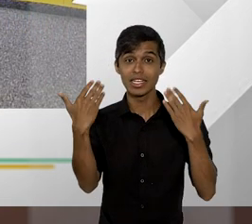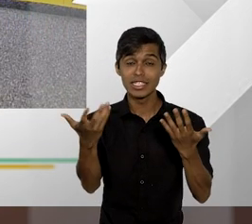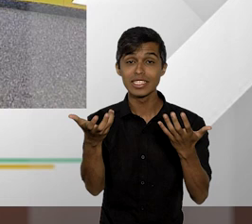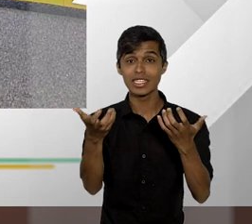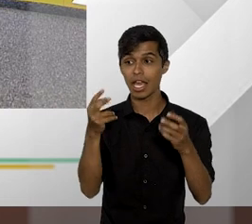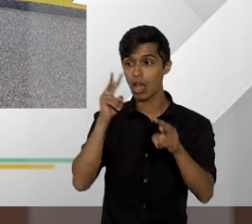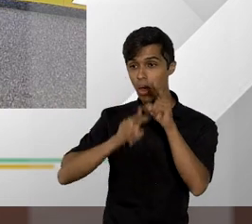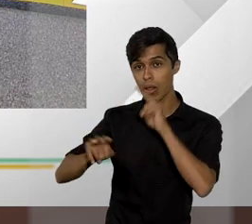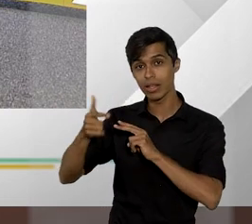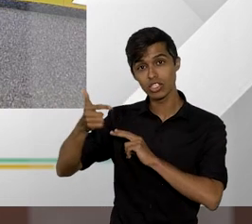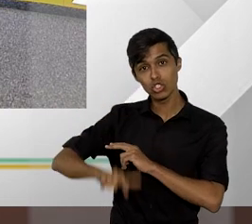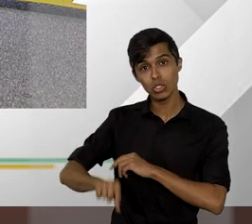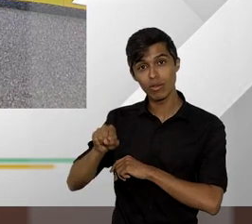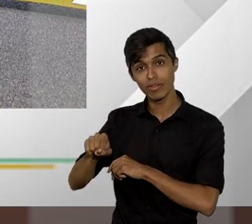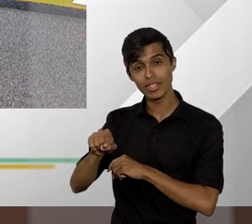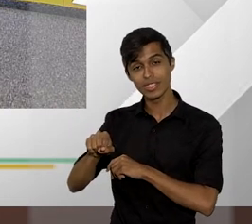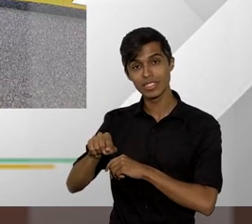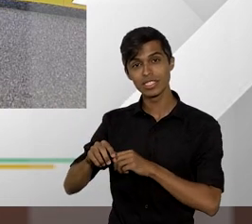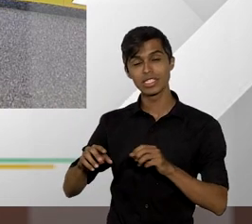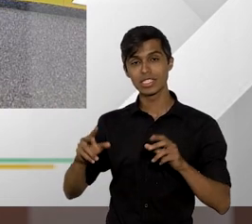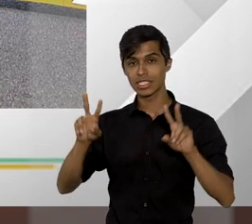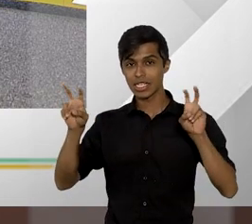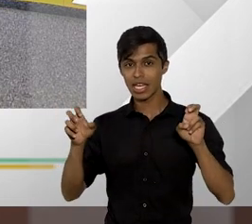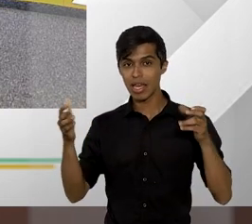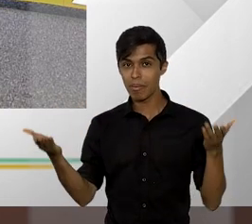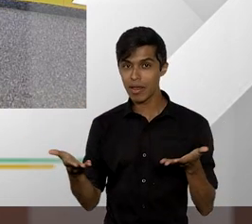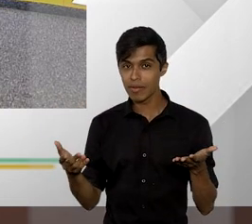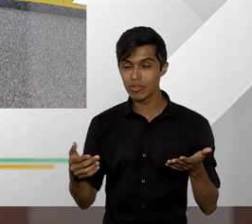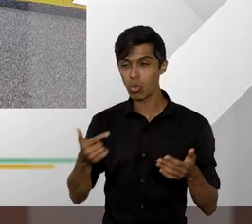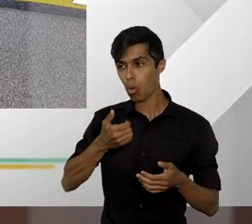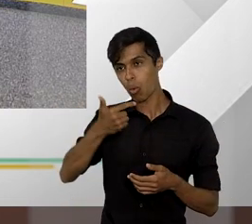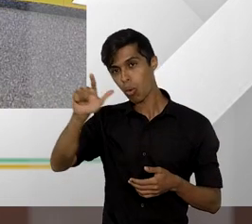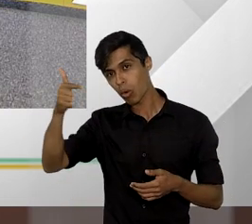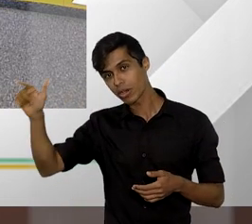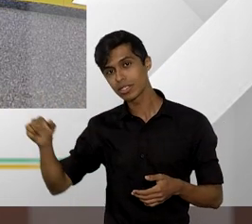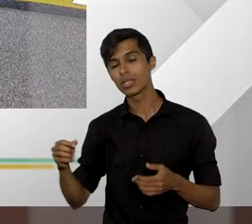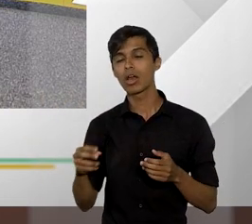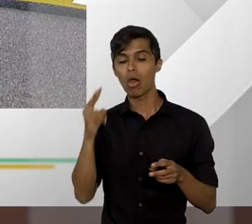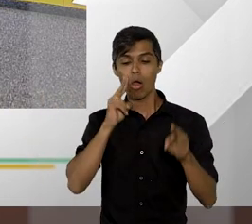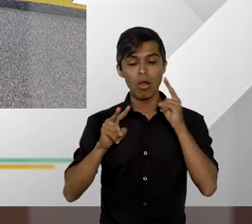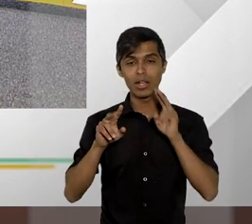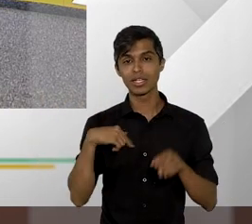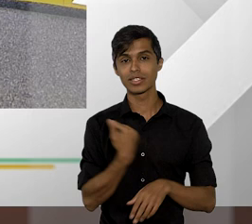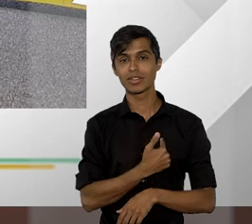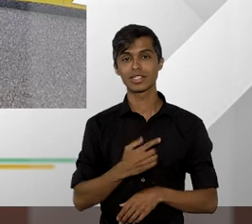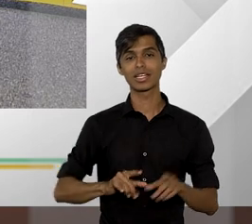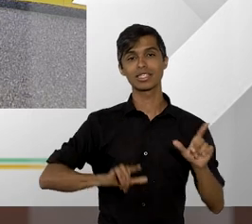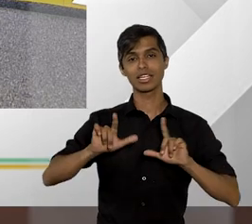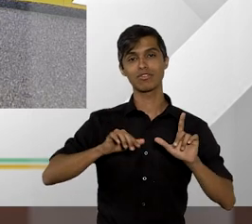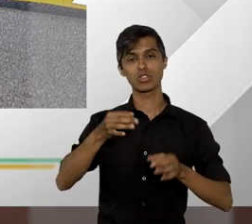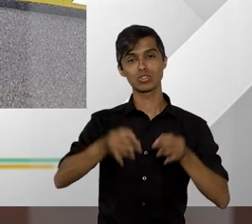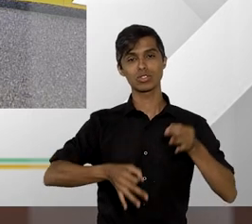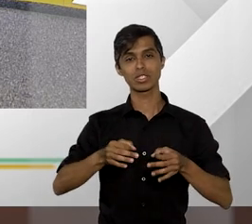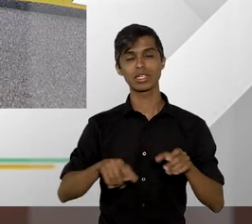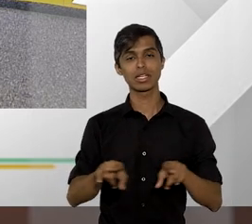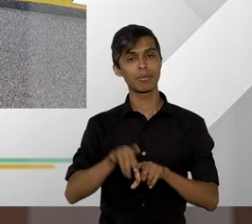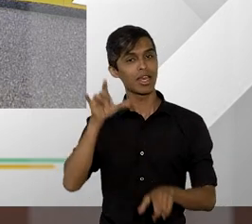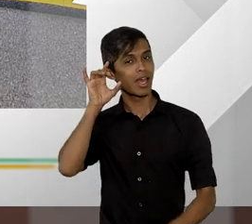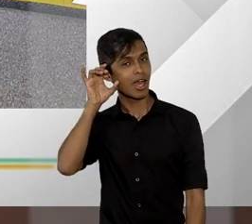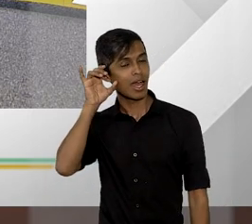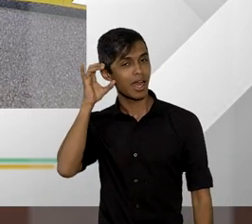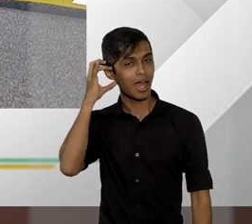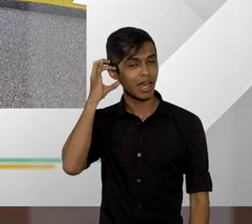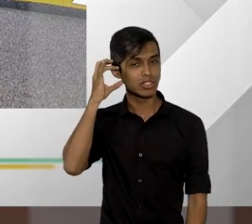quiser conferir novamente este e outros programas basta acompanhar a programação da TV Justiça da Rádio Justiça e